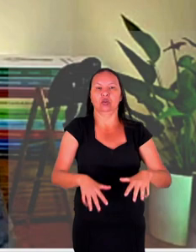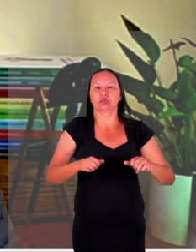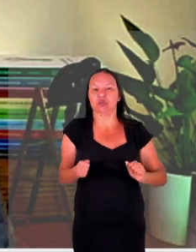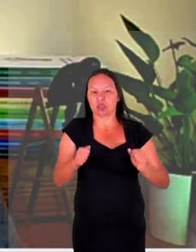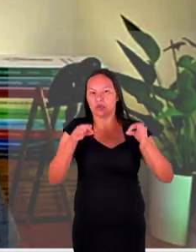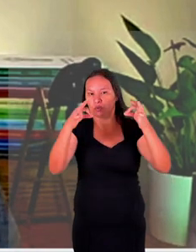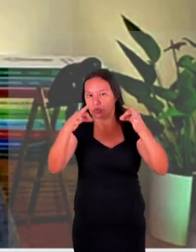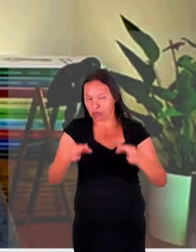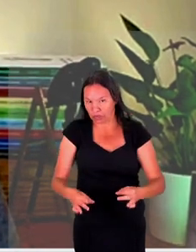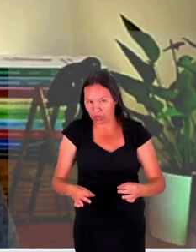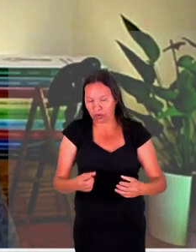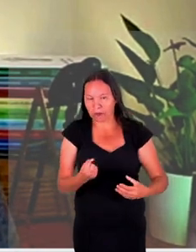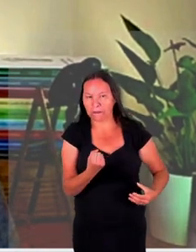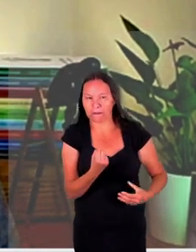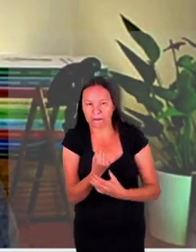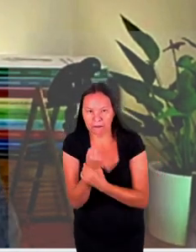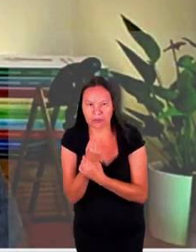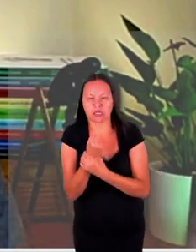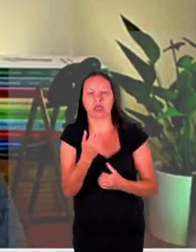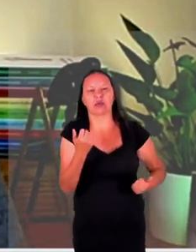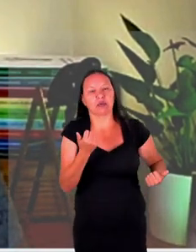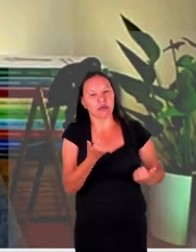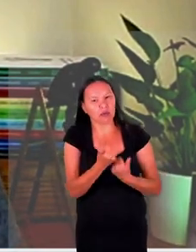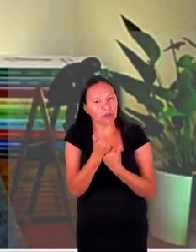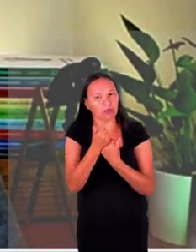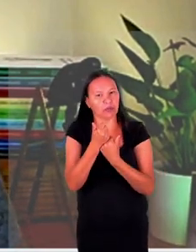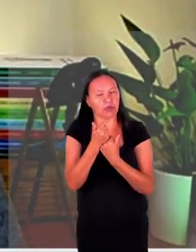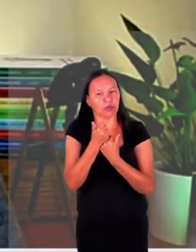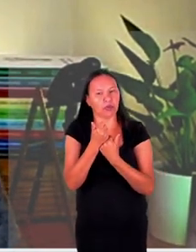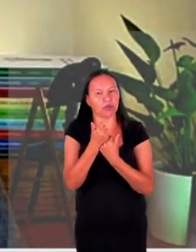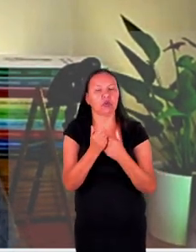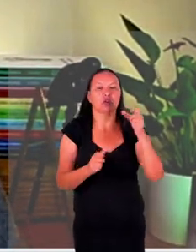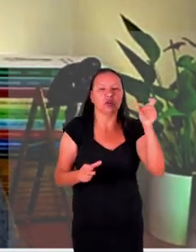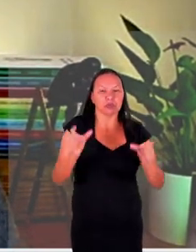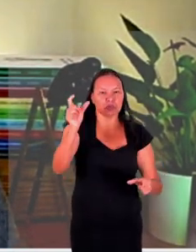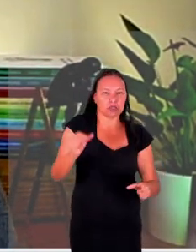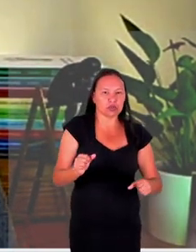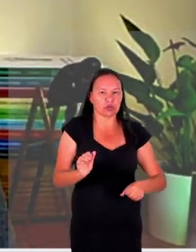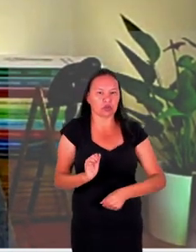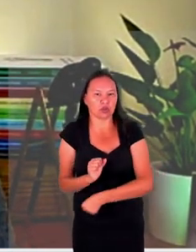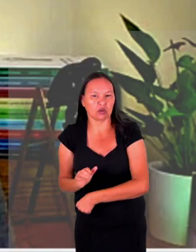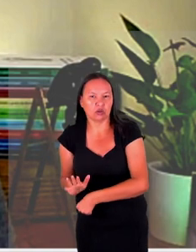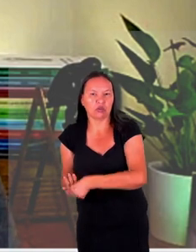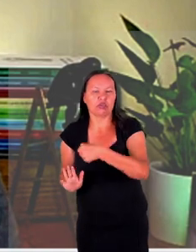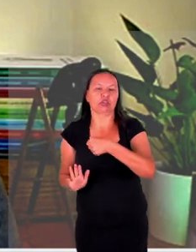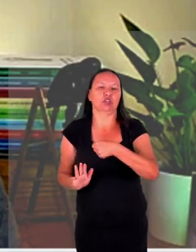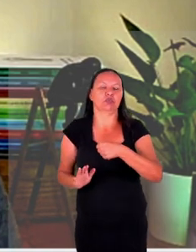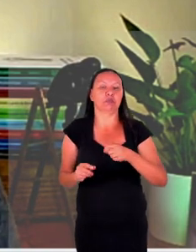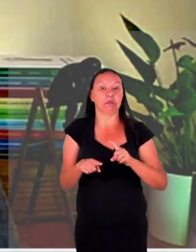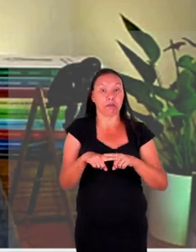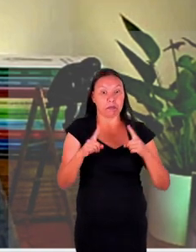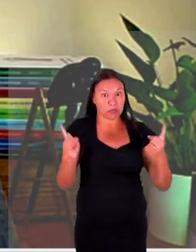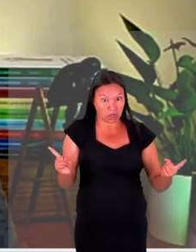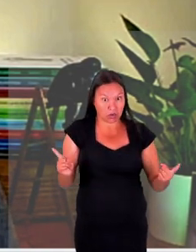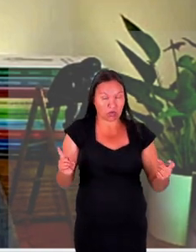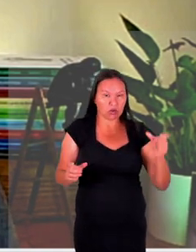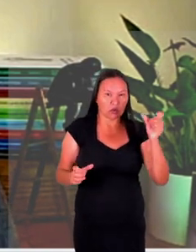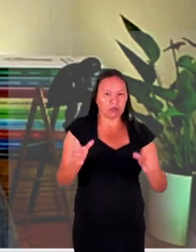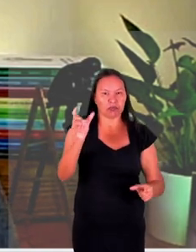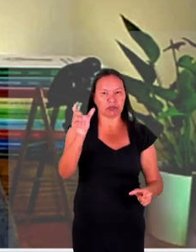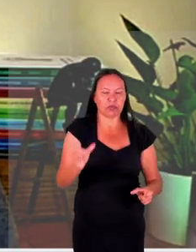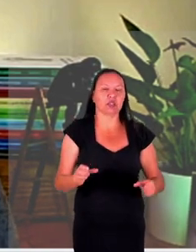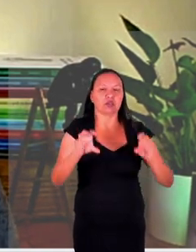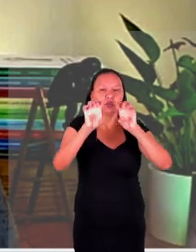unidade de apoio às vítimas não só aquelas determinadas pelos magistrados mas também de montar uma